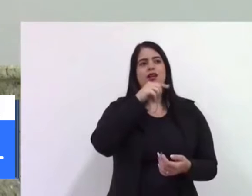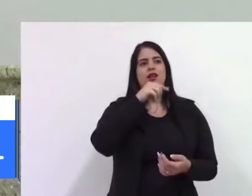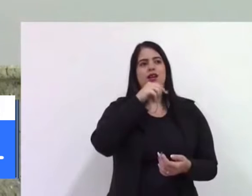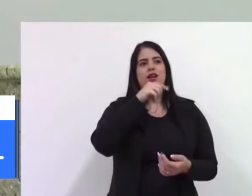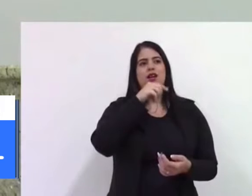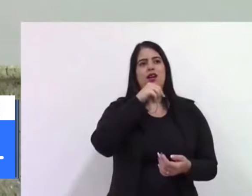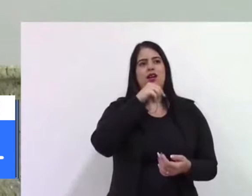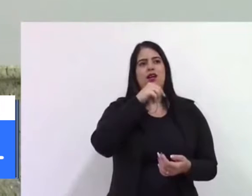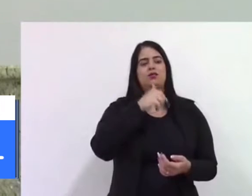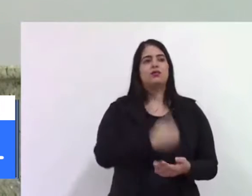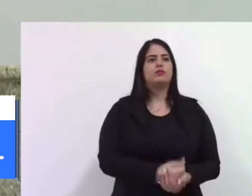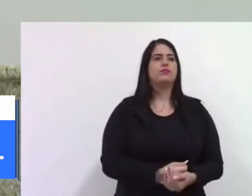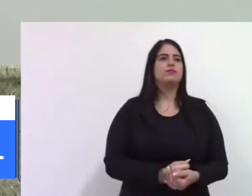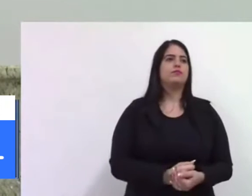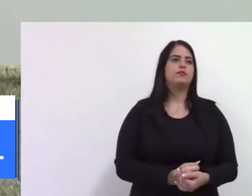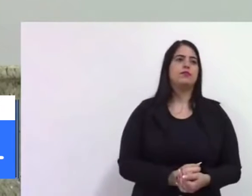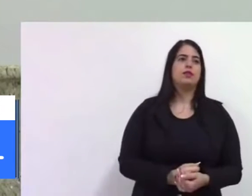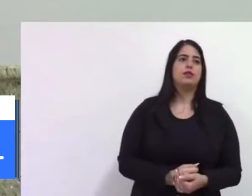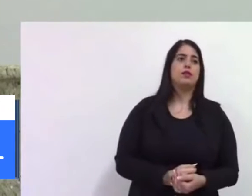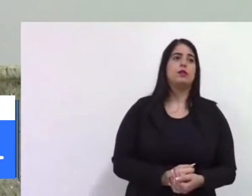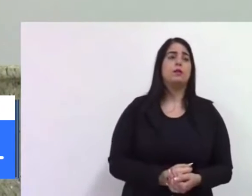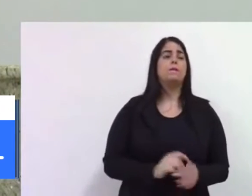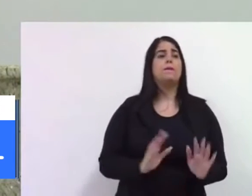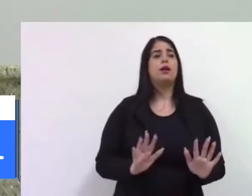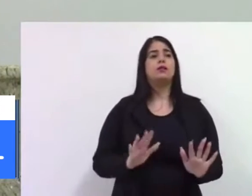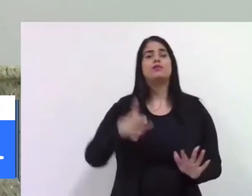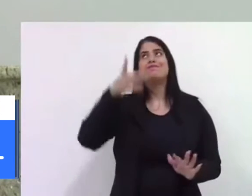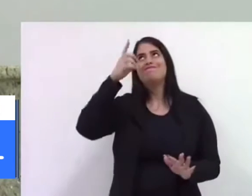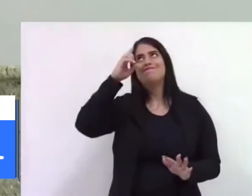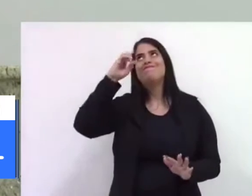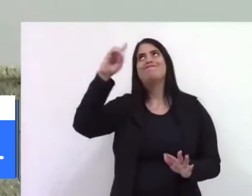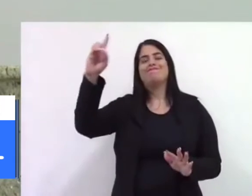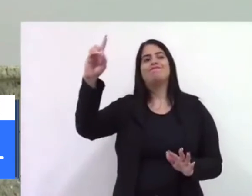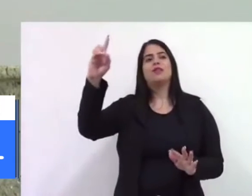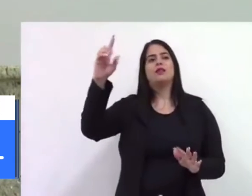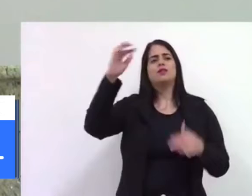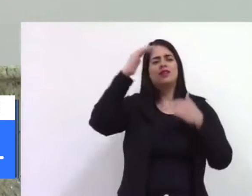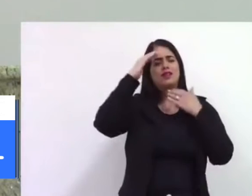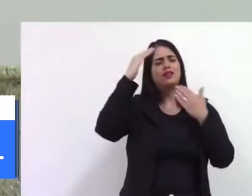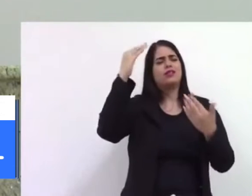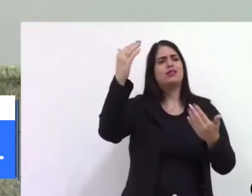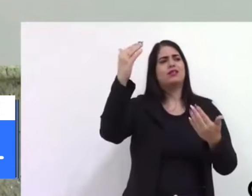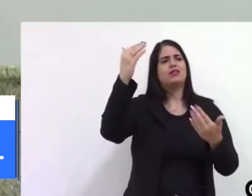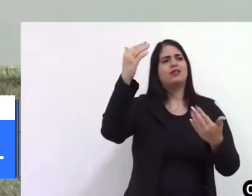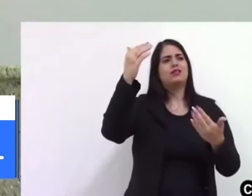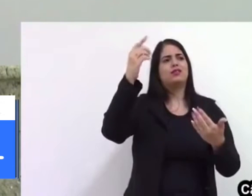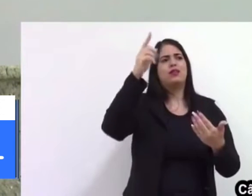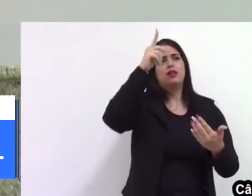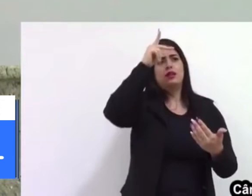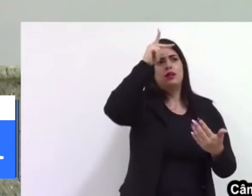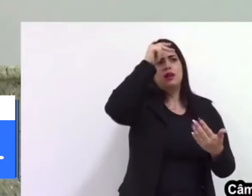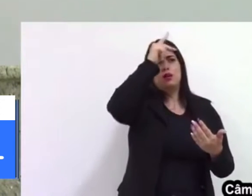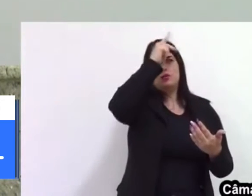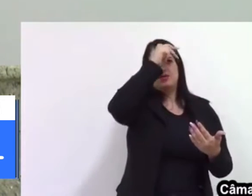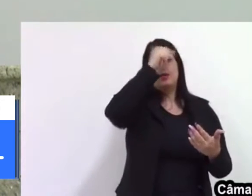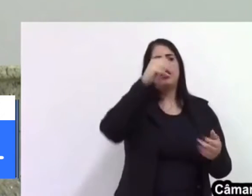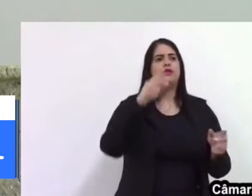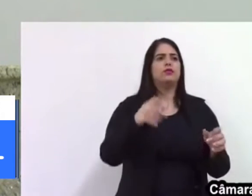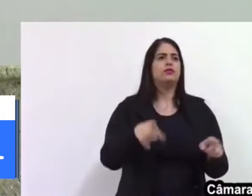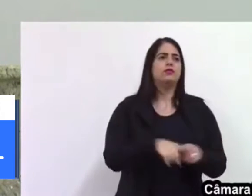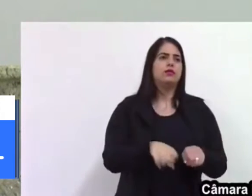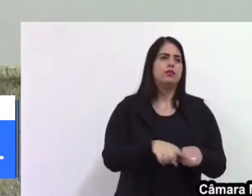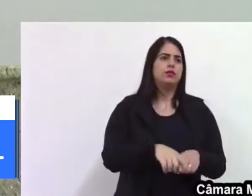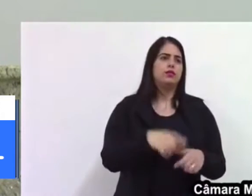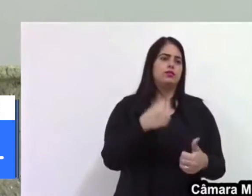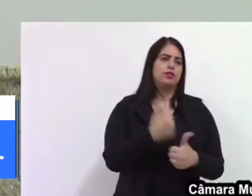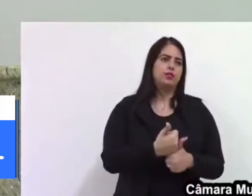grandes pedidos. Mas, graças a Deus, e quero agradecer ao prefeito, ao vice-prefeito também,